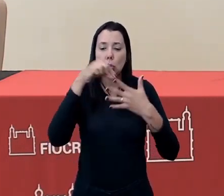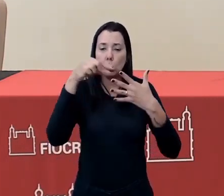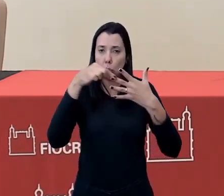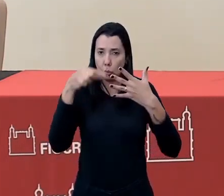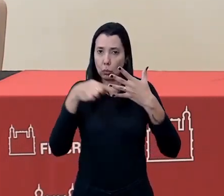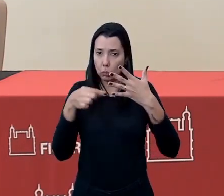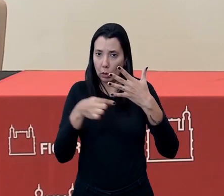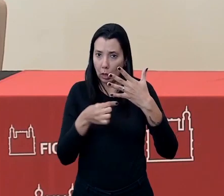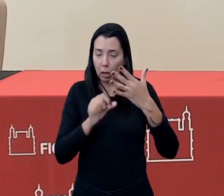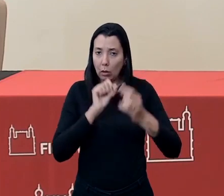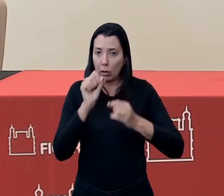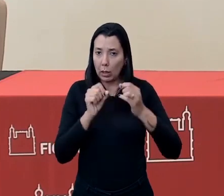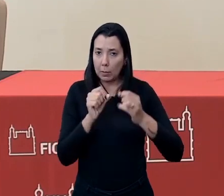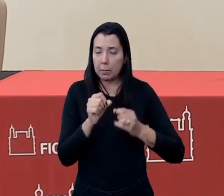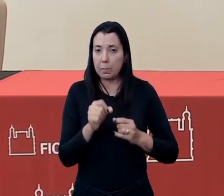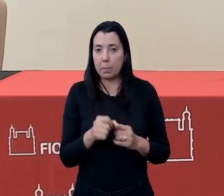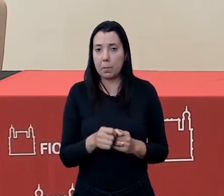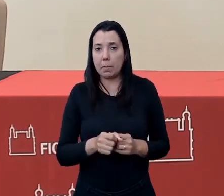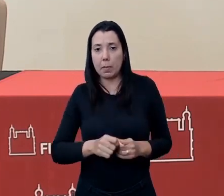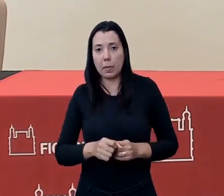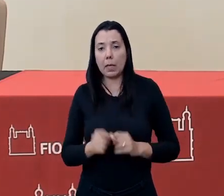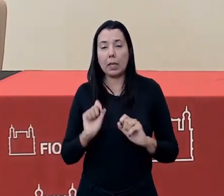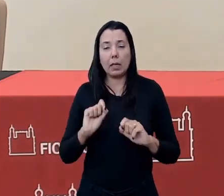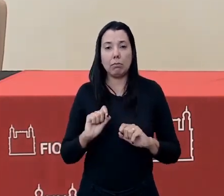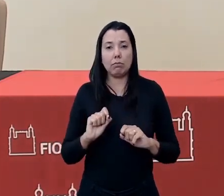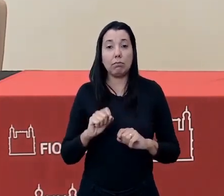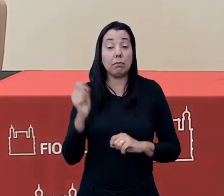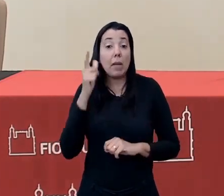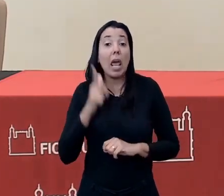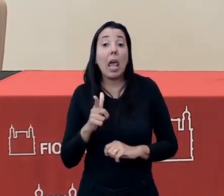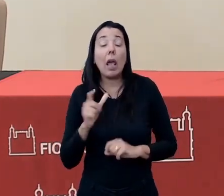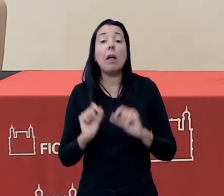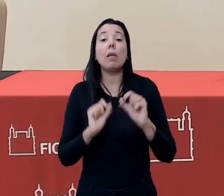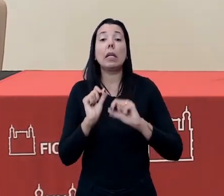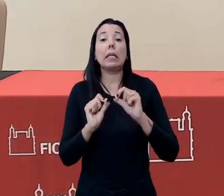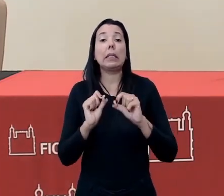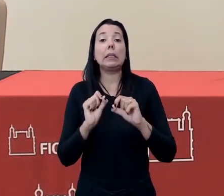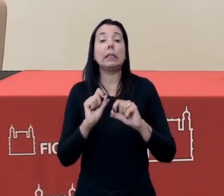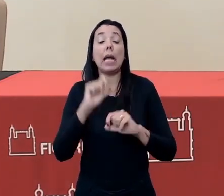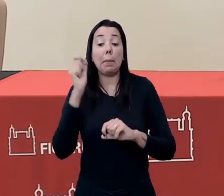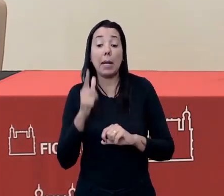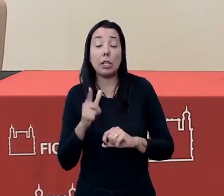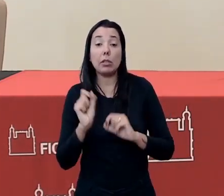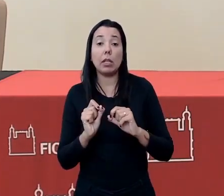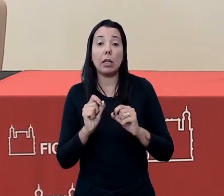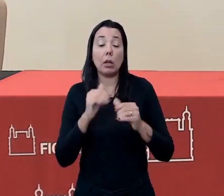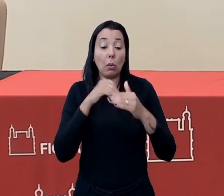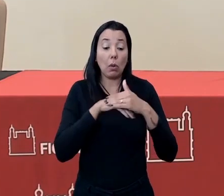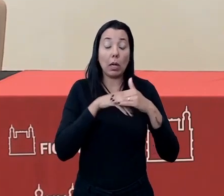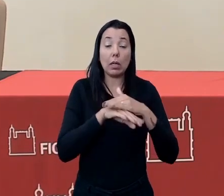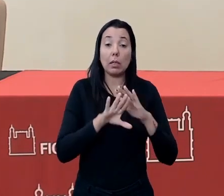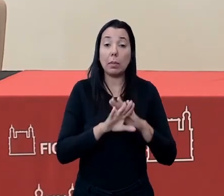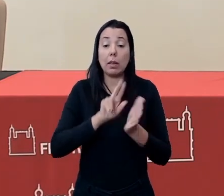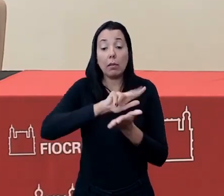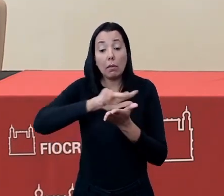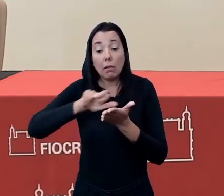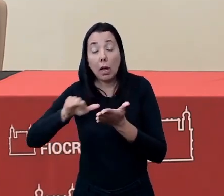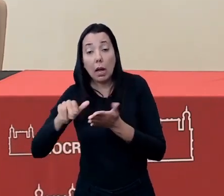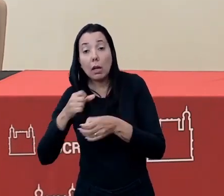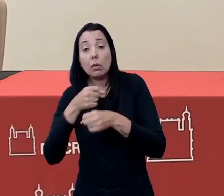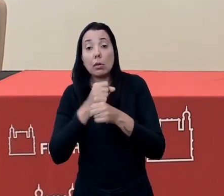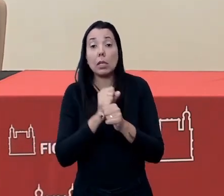digamos assim, das expertises acumuladas pela Fiocruz, a expertise acumulada pela Fiocruz ao longo dos anos.